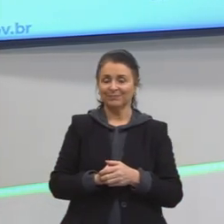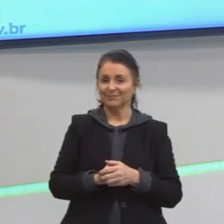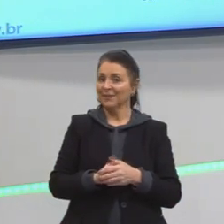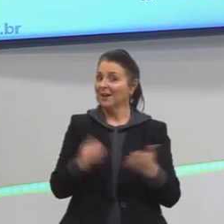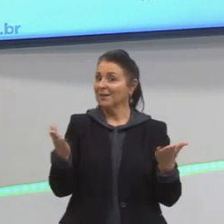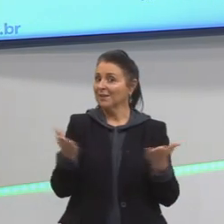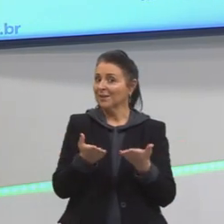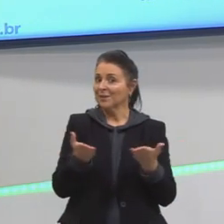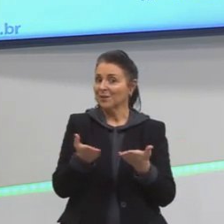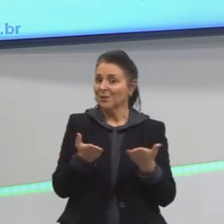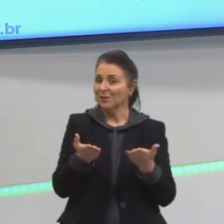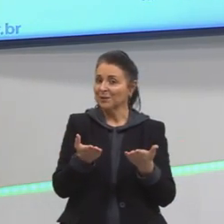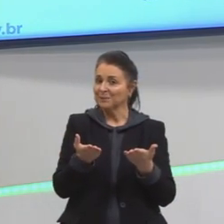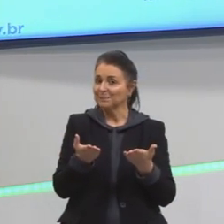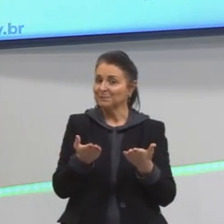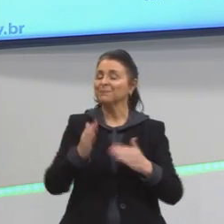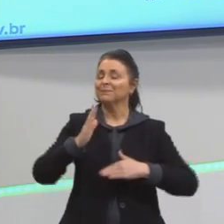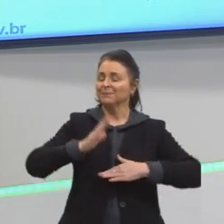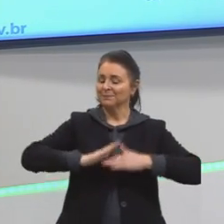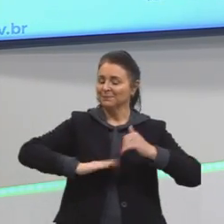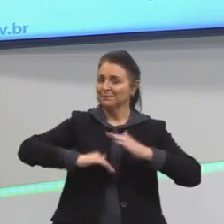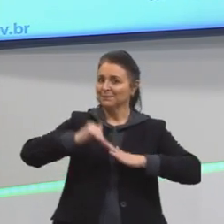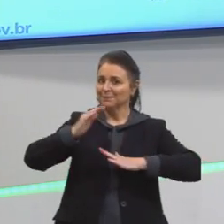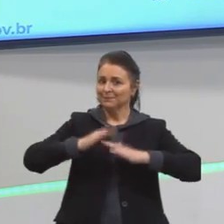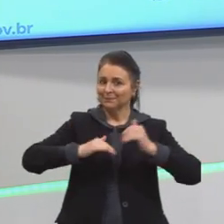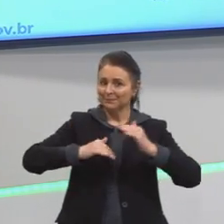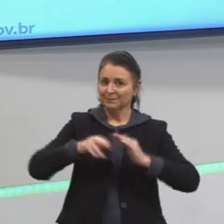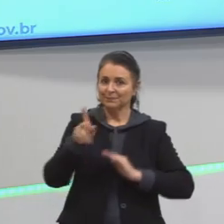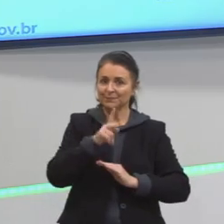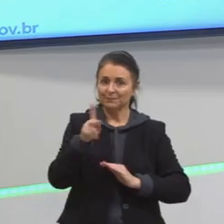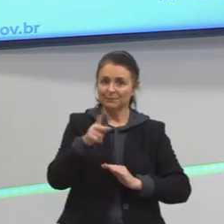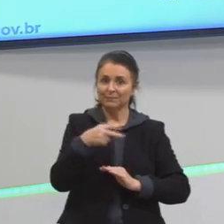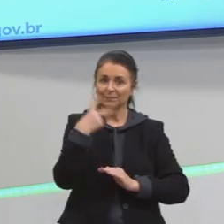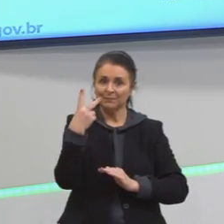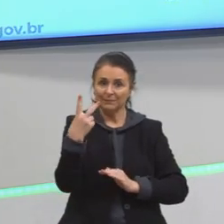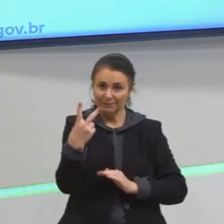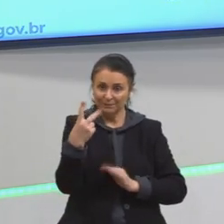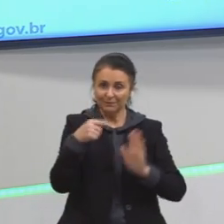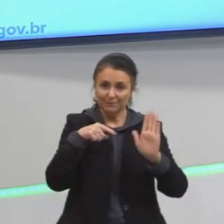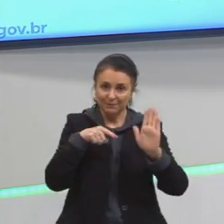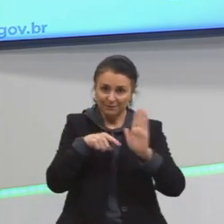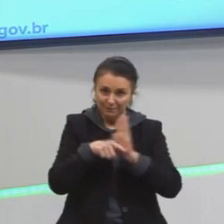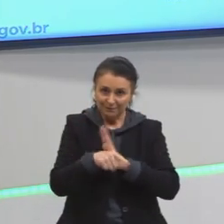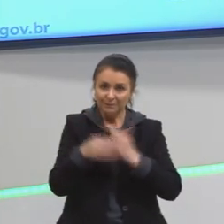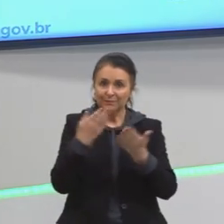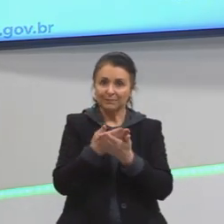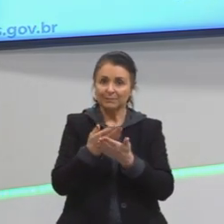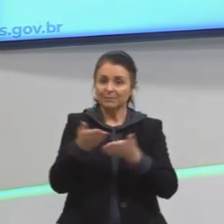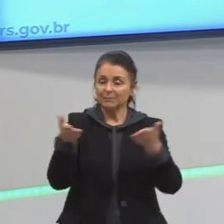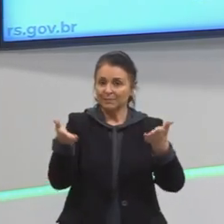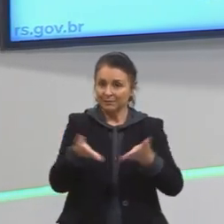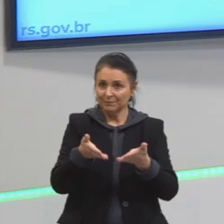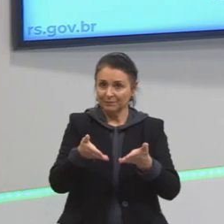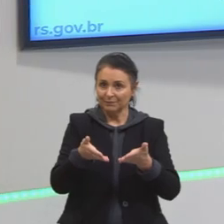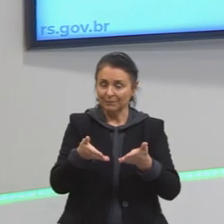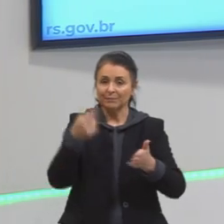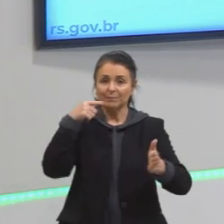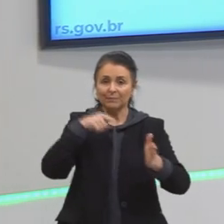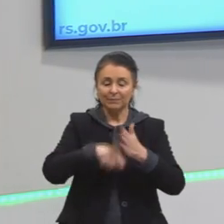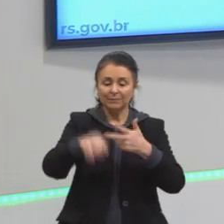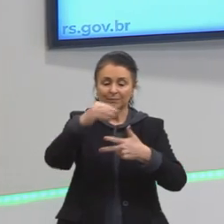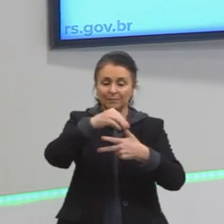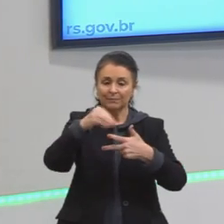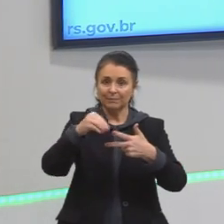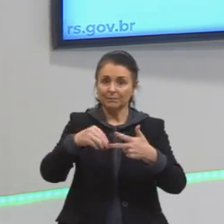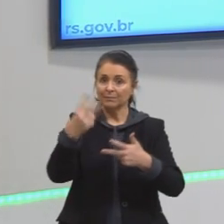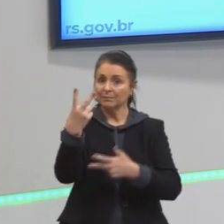Vamos, então, ver isso aí na prática, né? Eu trouxe duas questões para a gente trabalhar, então, na nossa aula de hoje. Essa aqui é uma questão do Enem